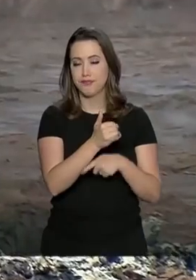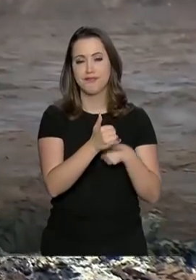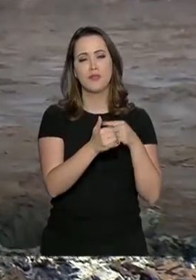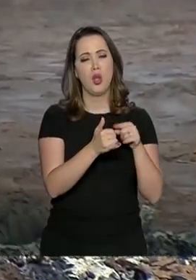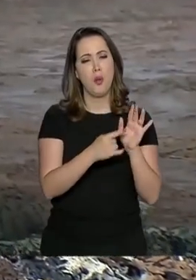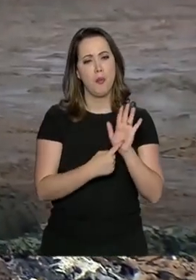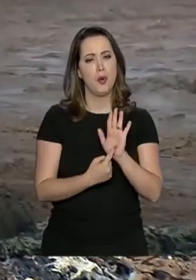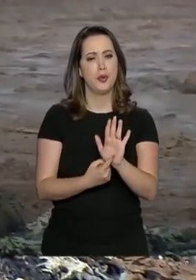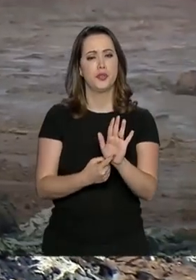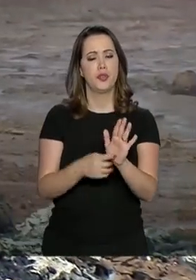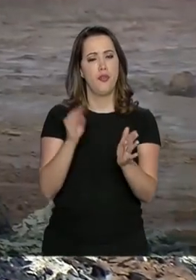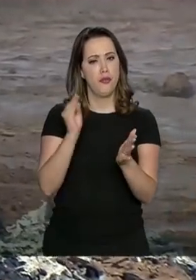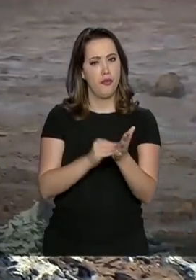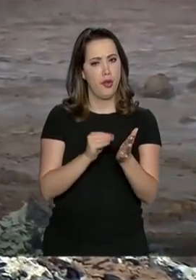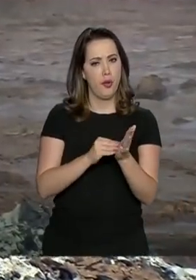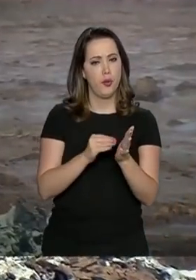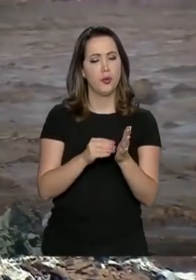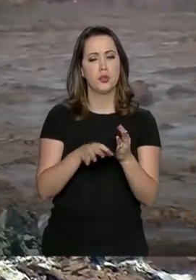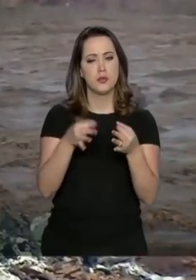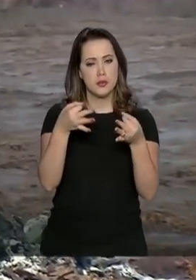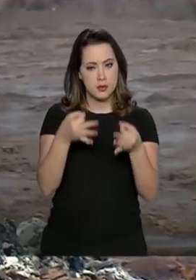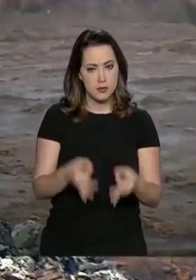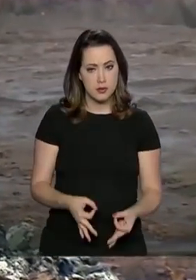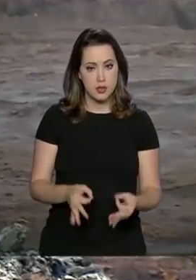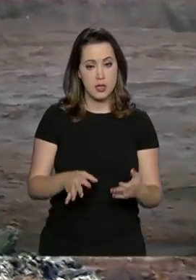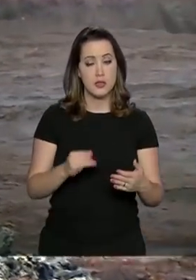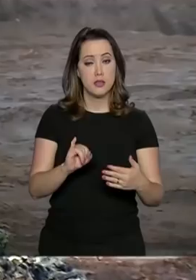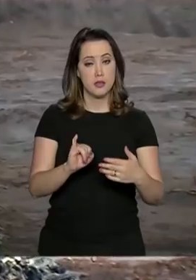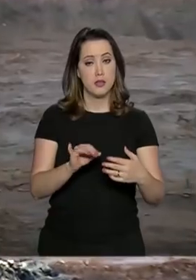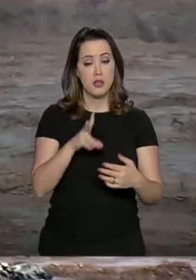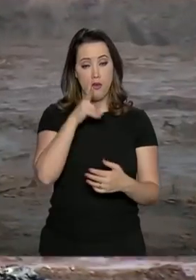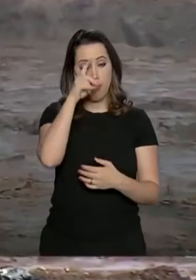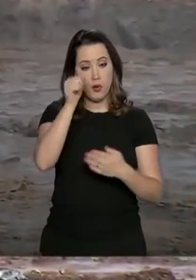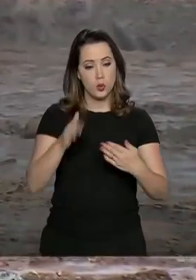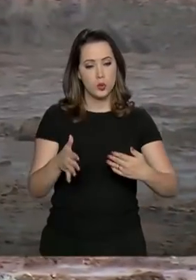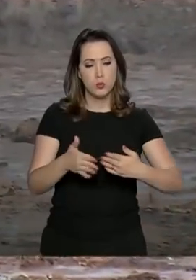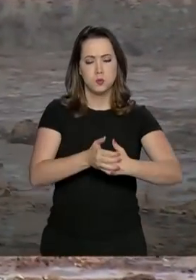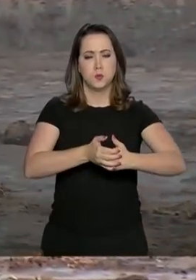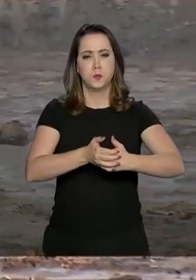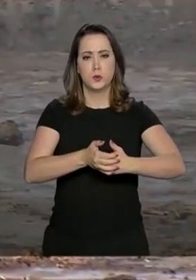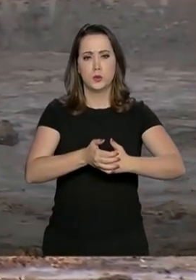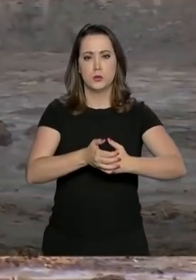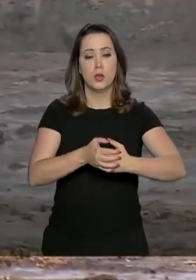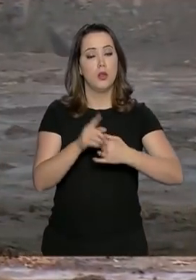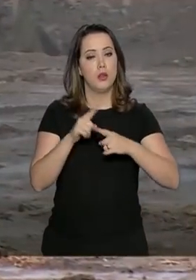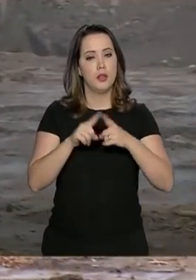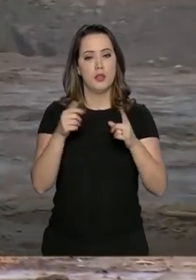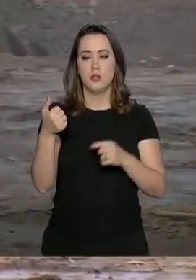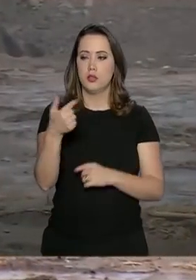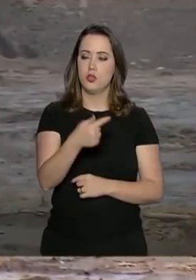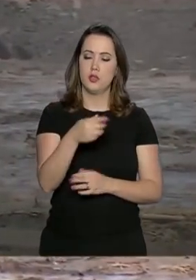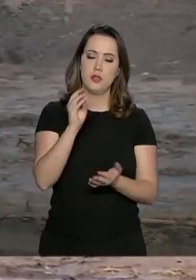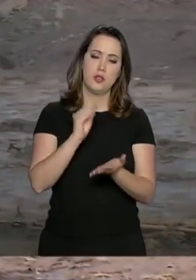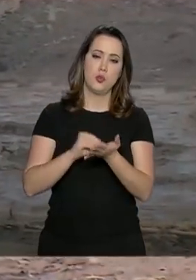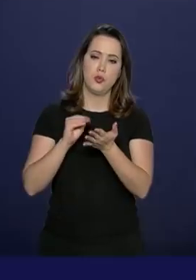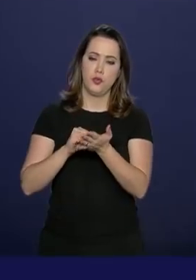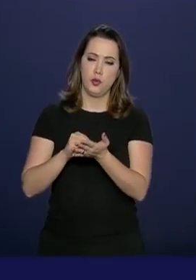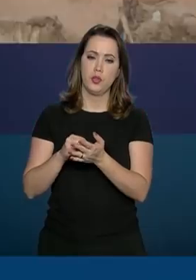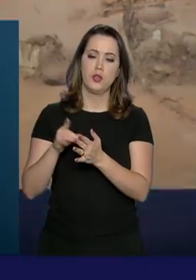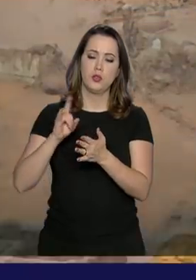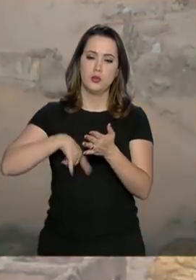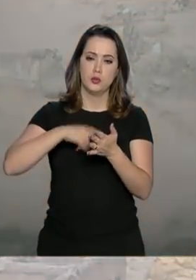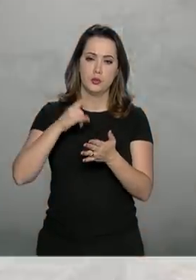apontaram falta de estabilidade nas estruturas. E 17 por não terem enviado a documentação.